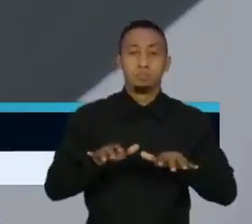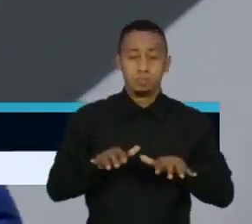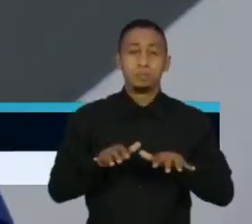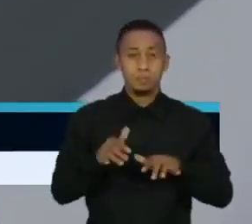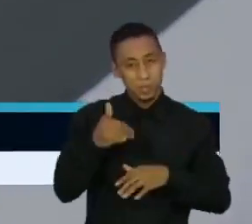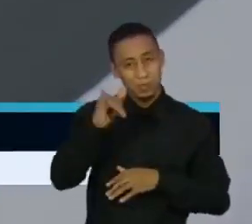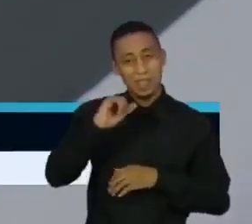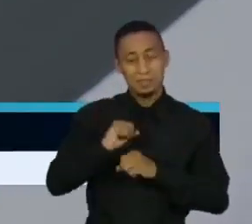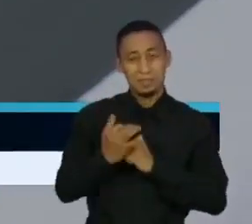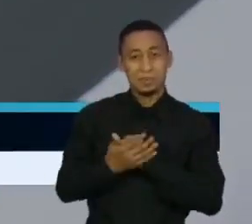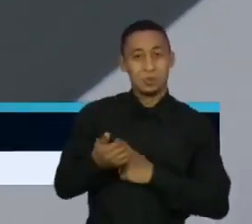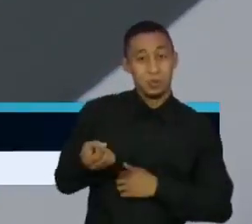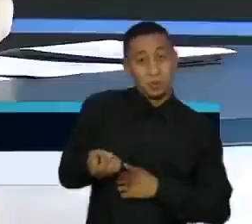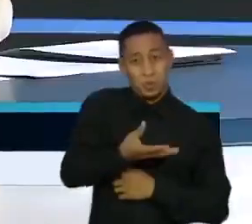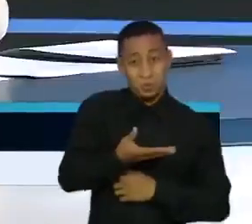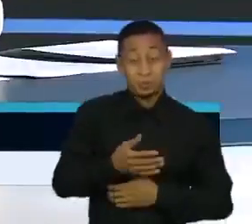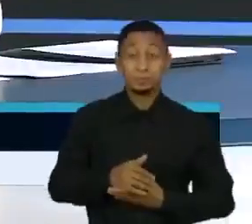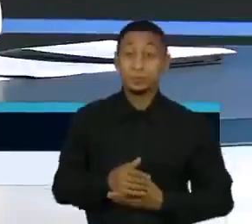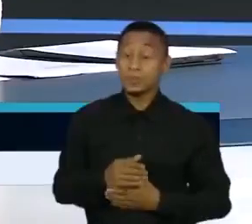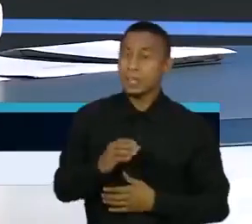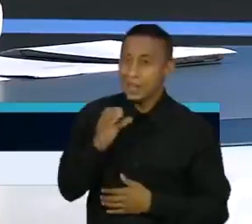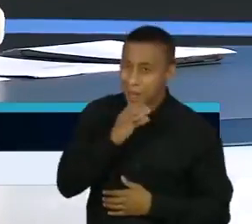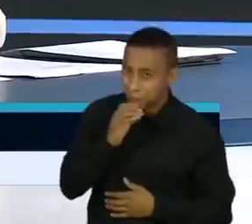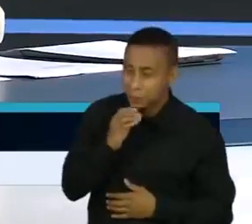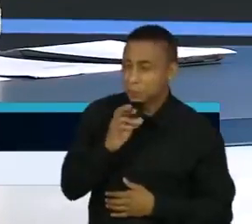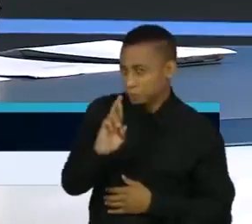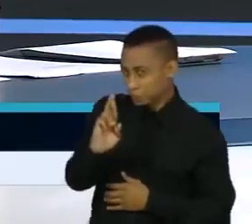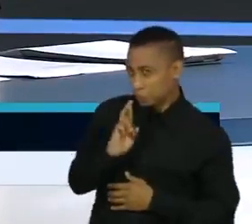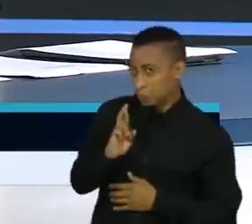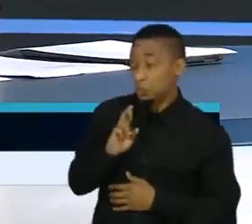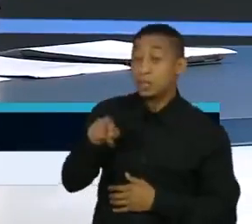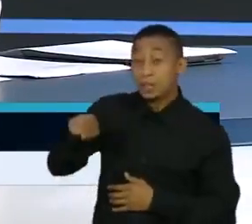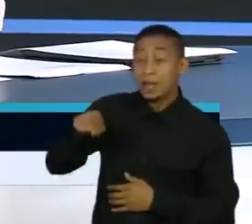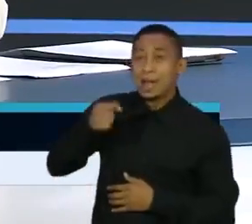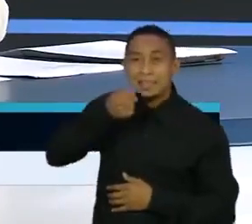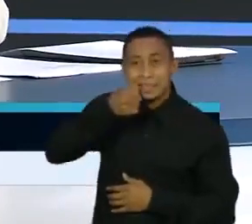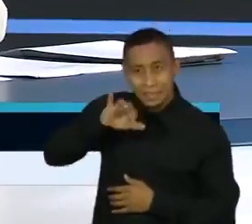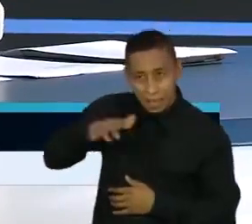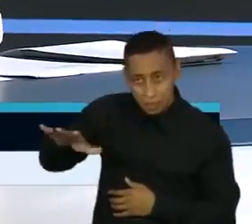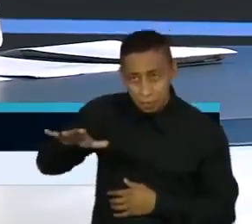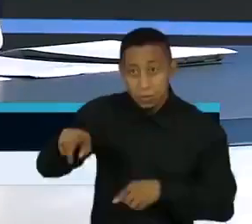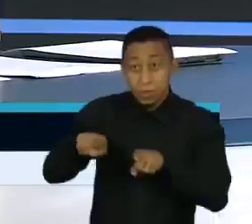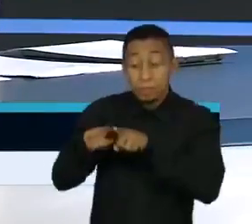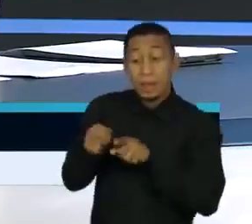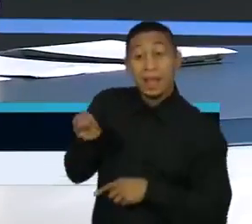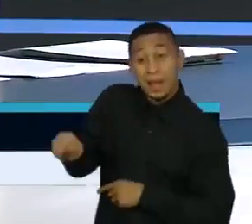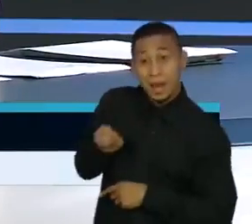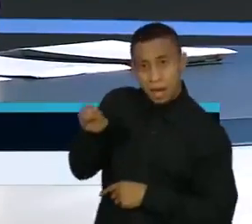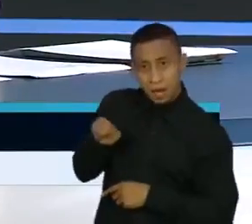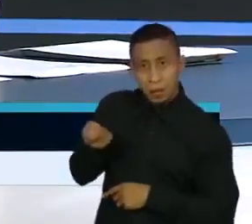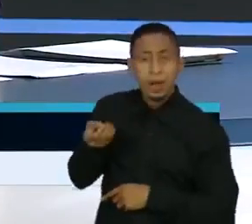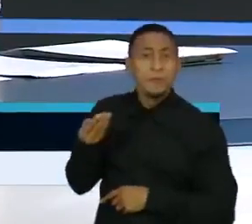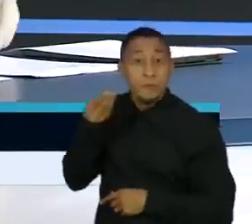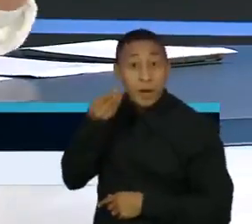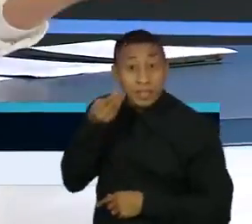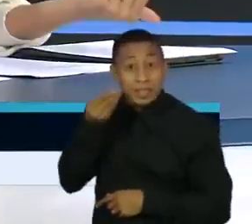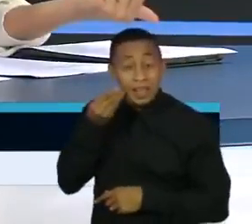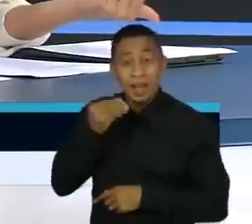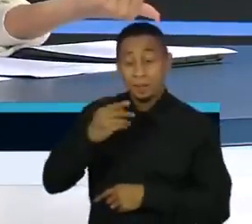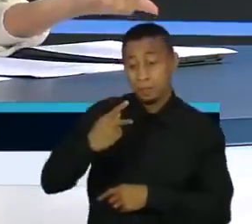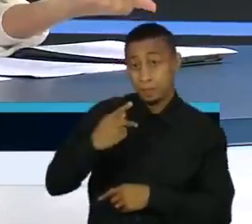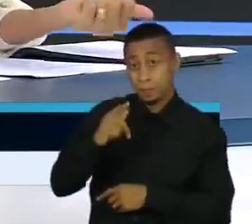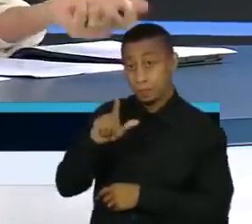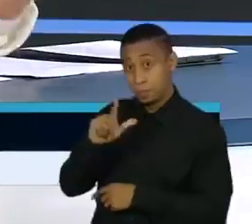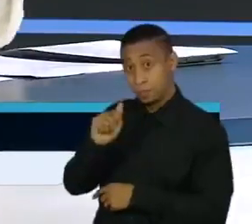variantes. Tá, rapidamente para a gente encerrar. As cidades de Santos e Araraquara, em São Paulo, vão testar o uso de plasma de pacientes que